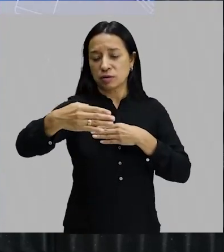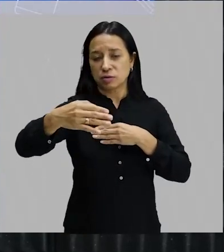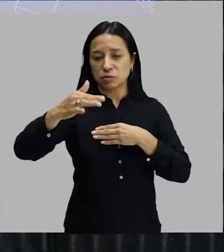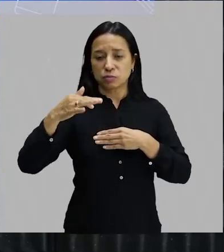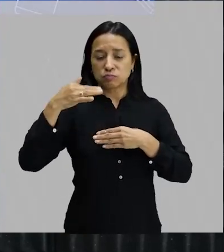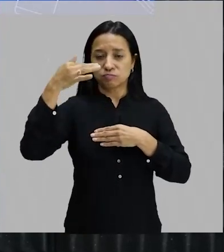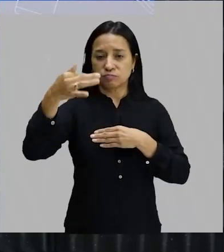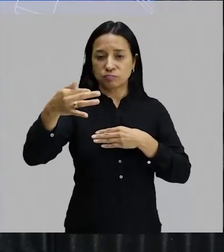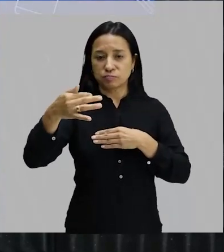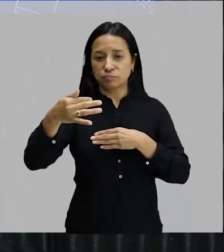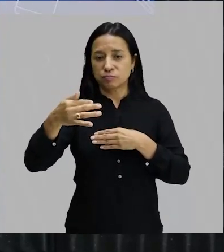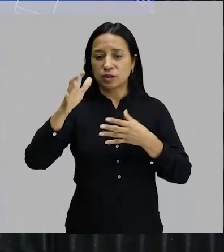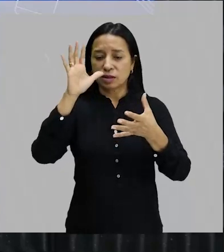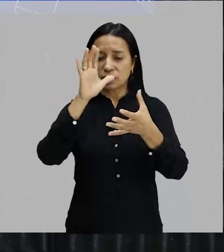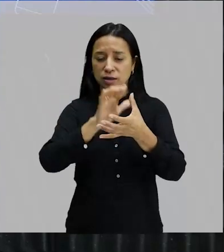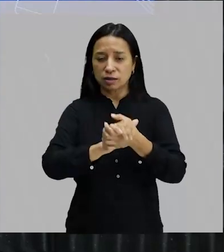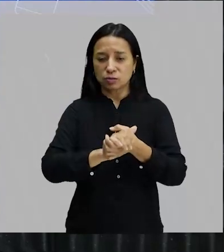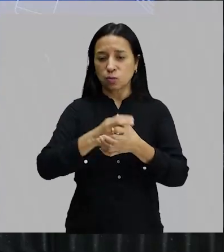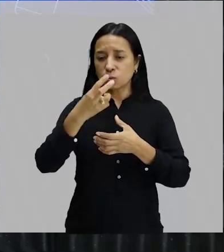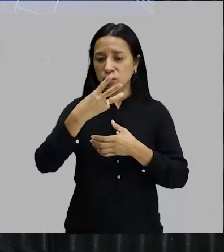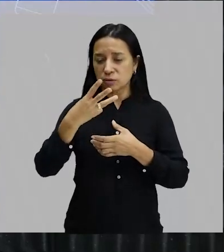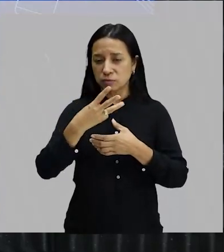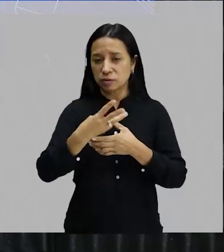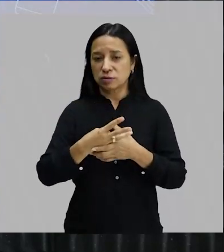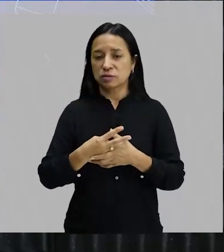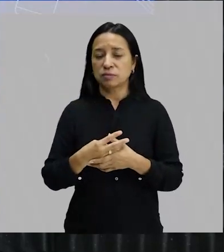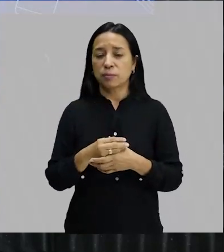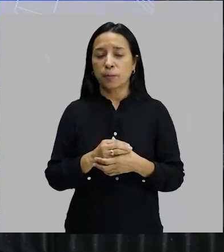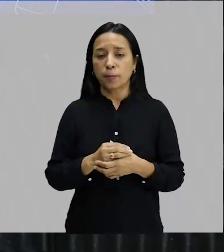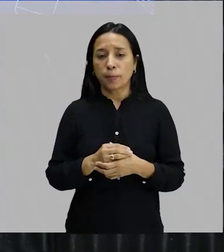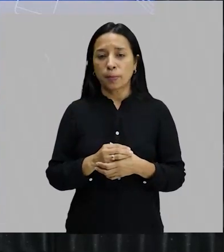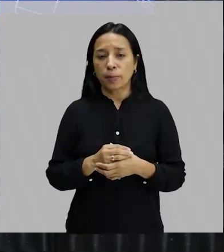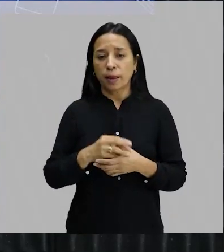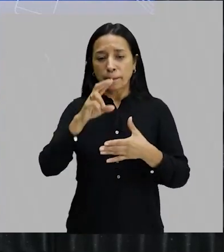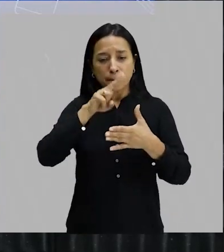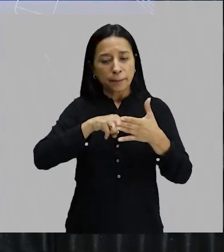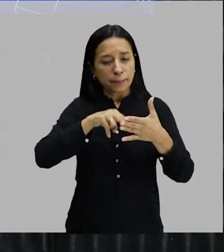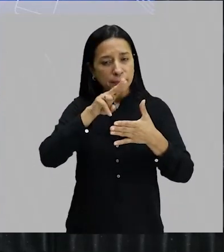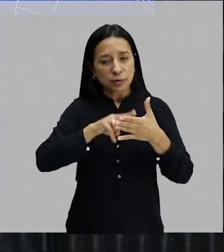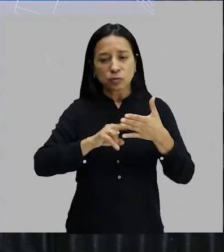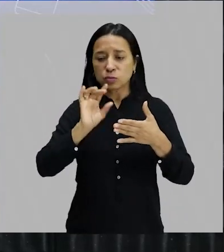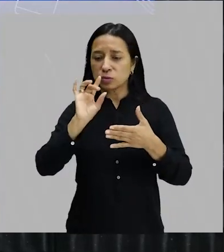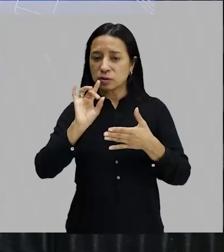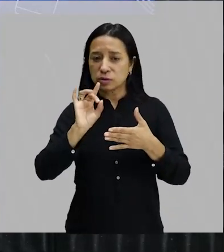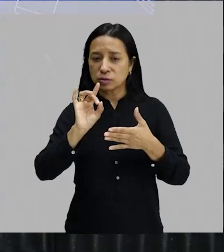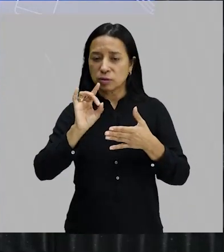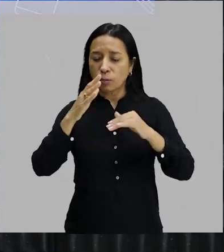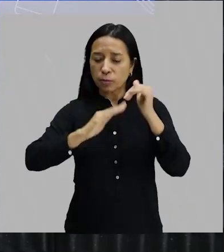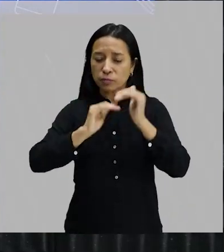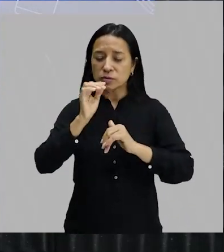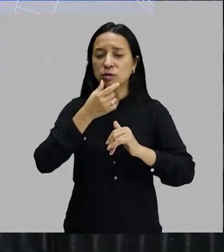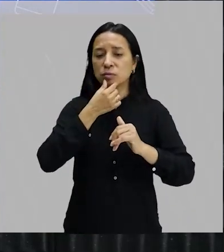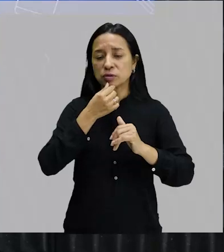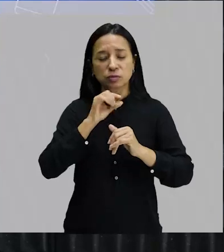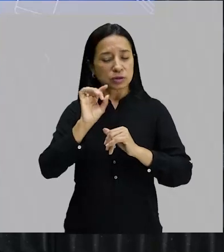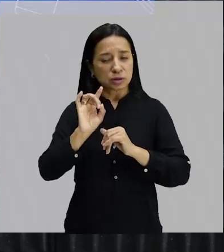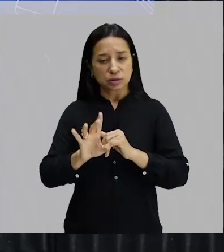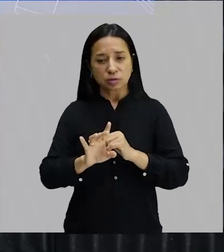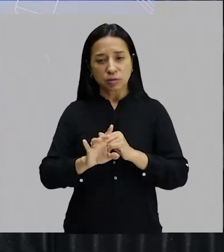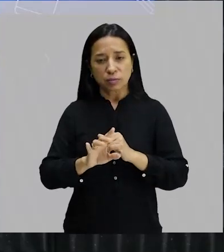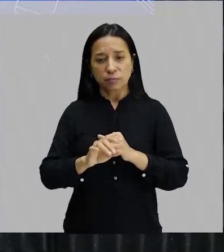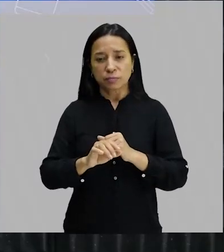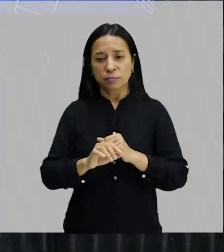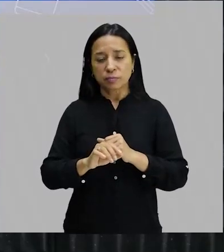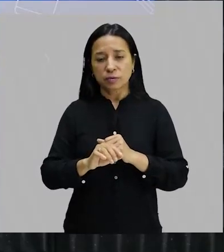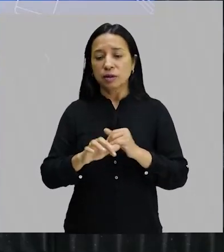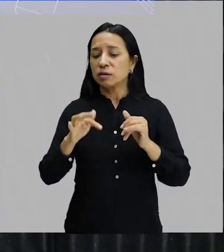três vezes, quando a mulher não podia separar uma. Ela era pintora, quando a pintura era essencialmente uma profissão masculina. Só que ela vinha